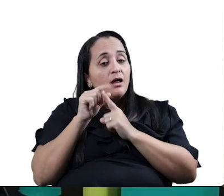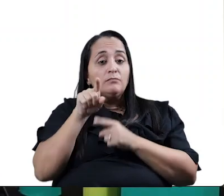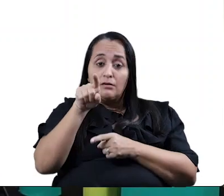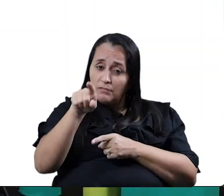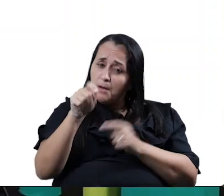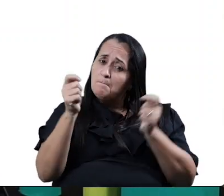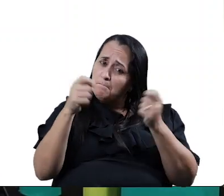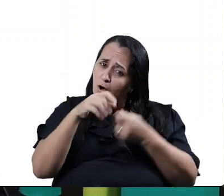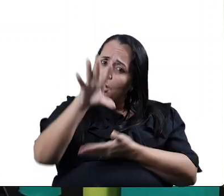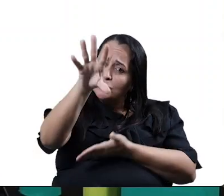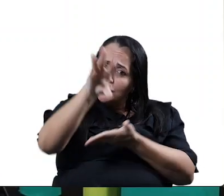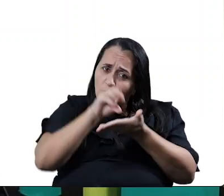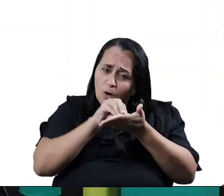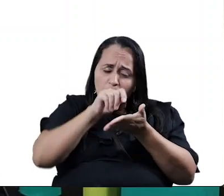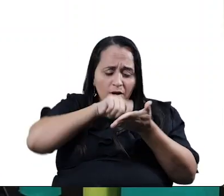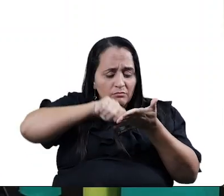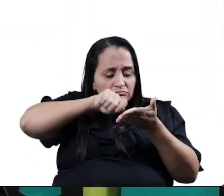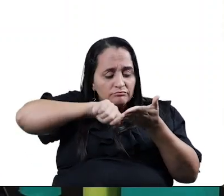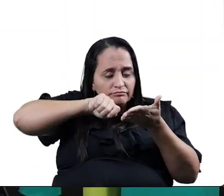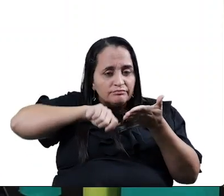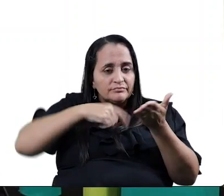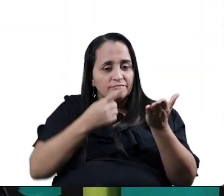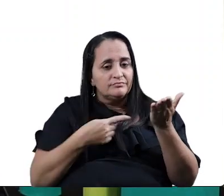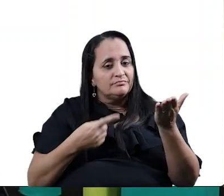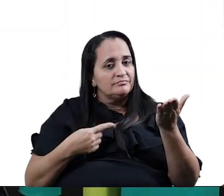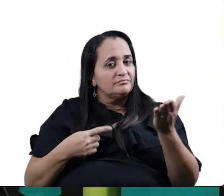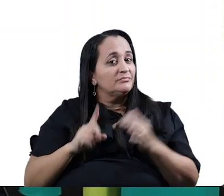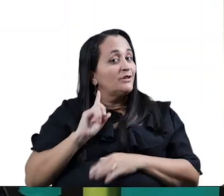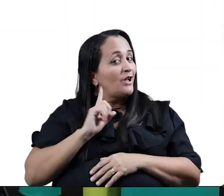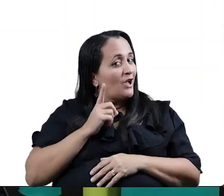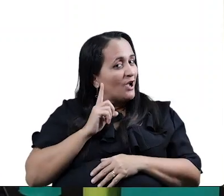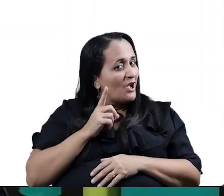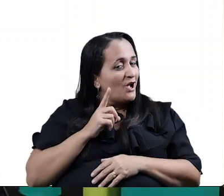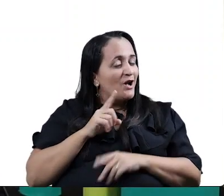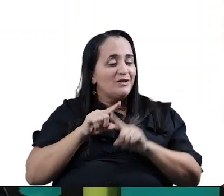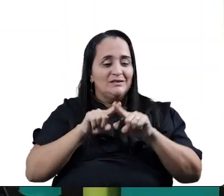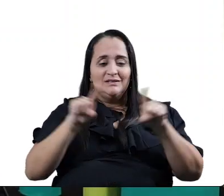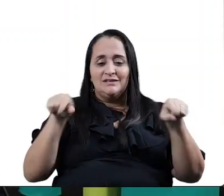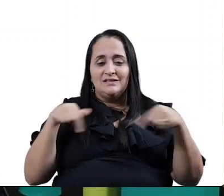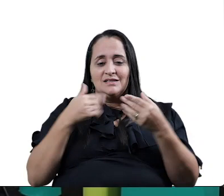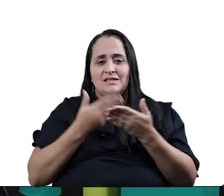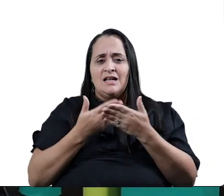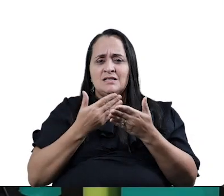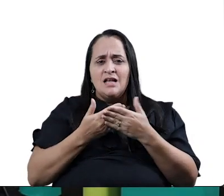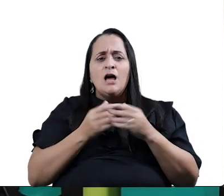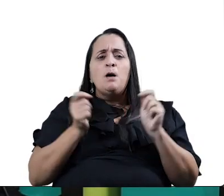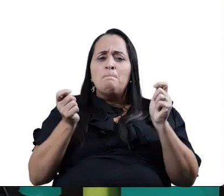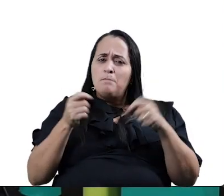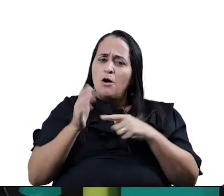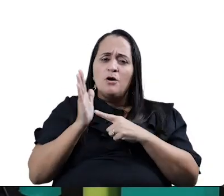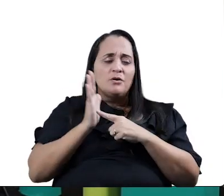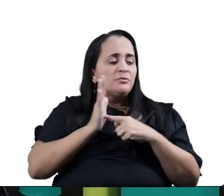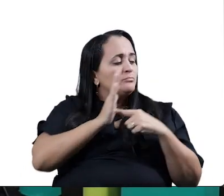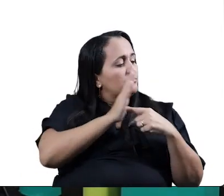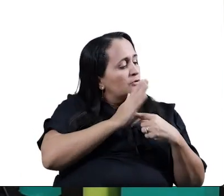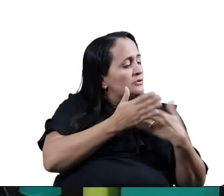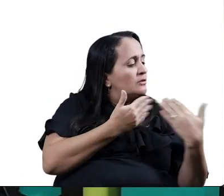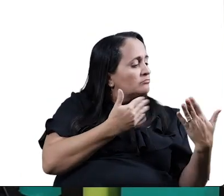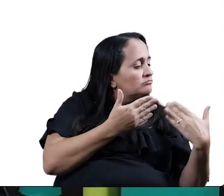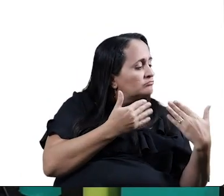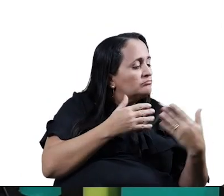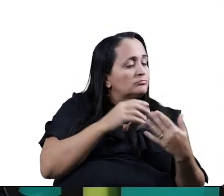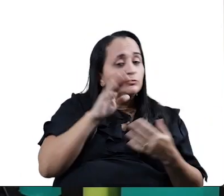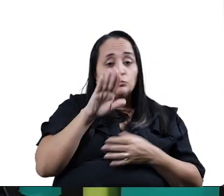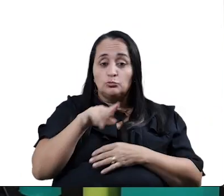Anotem nos seus cadernos para não esquecer, gente. Depois vocês vão chegar na sala de aula, discutir com seus coleguinhas e com a sua